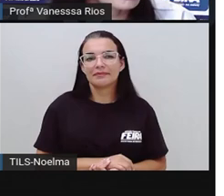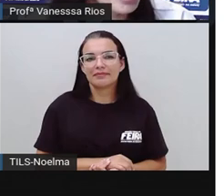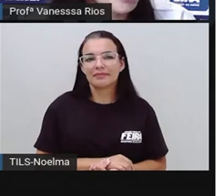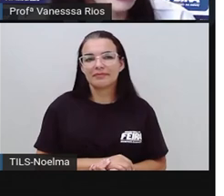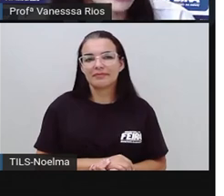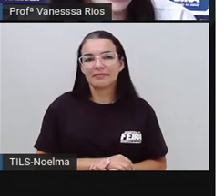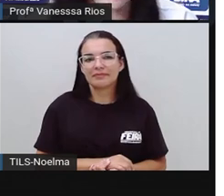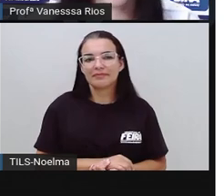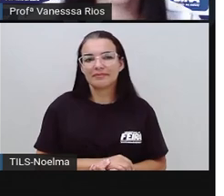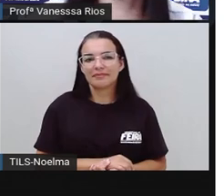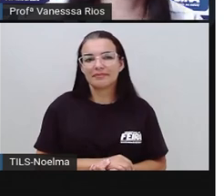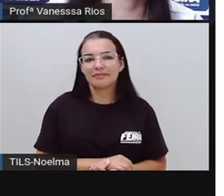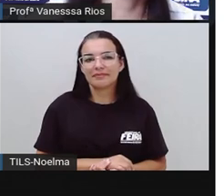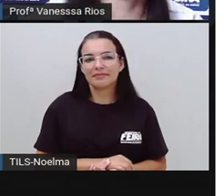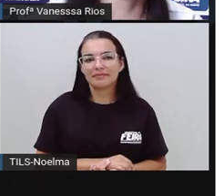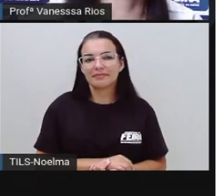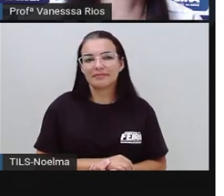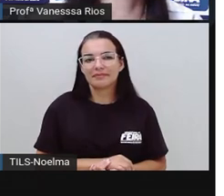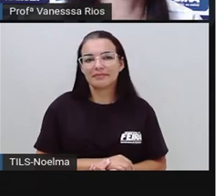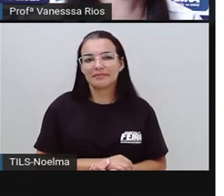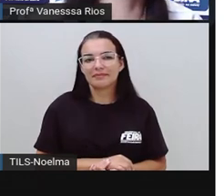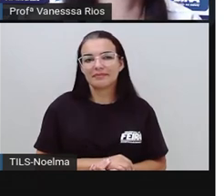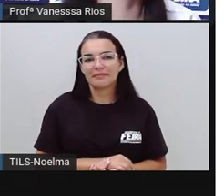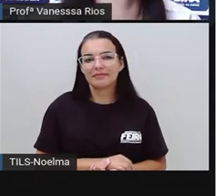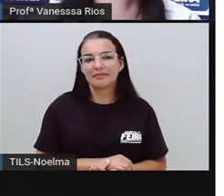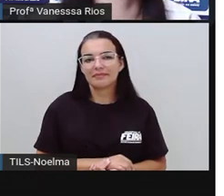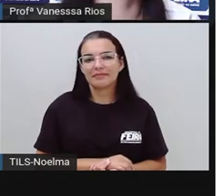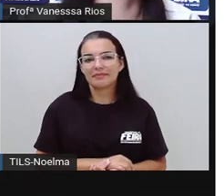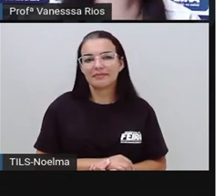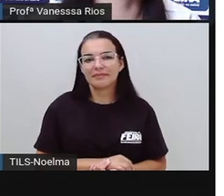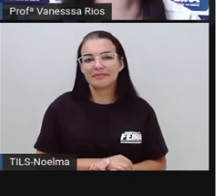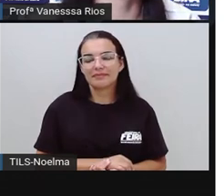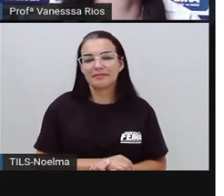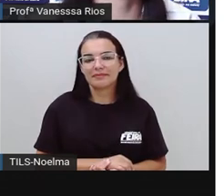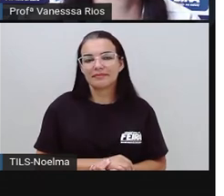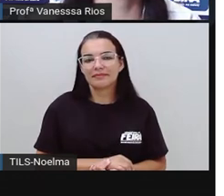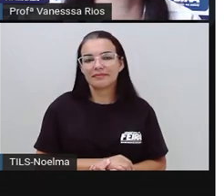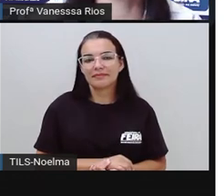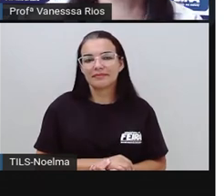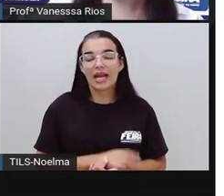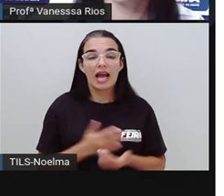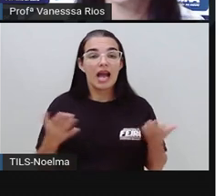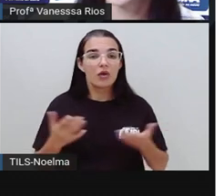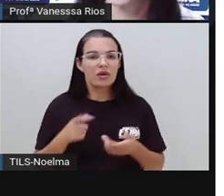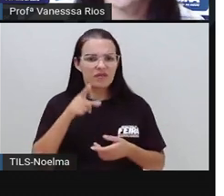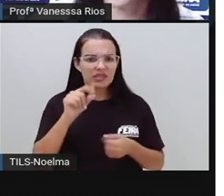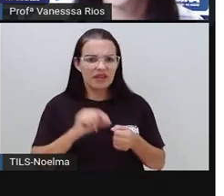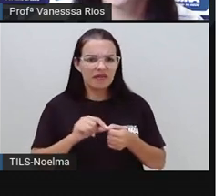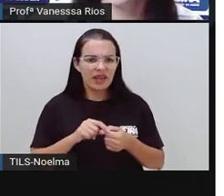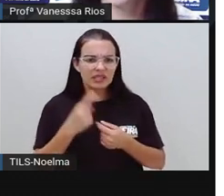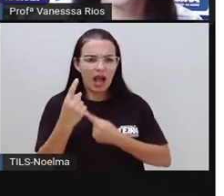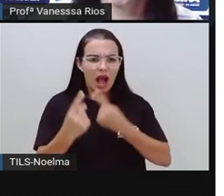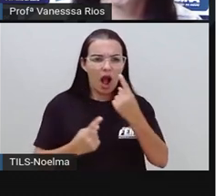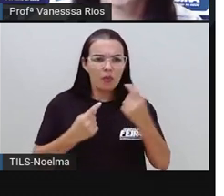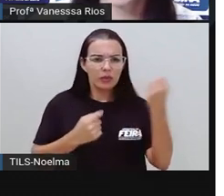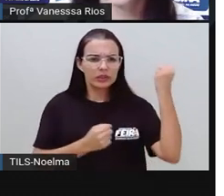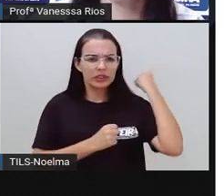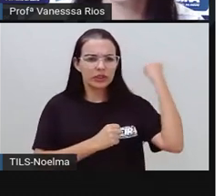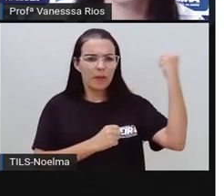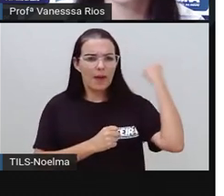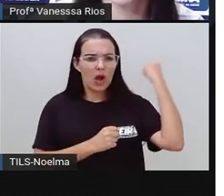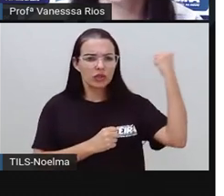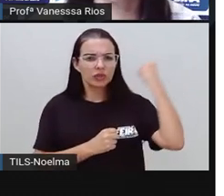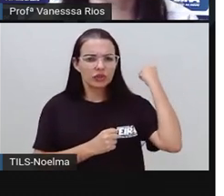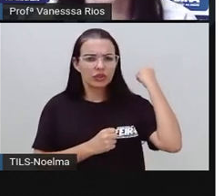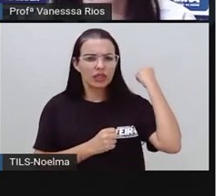Pronto, responderam? Ainda não acabou a nossa entrevista. Pratica algum esporte? Qual é